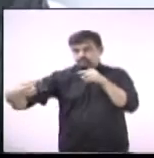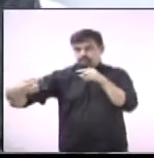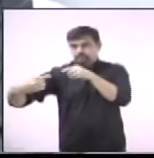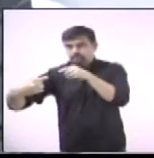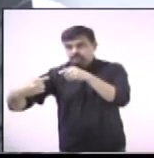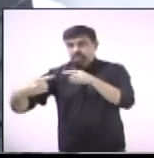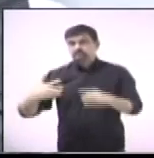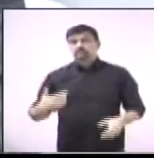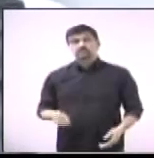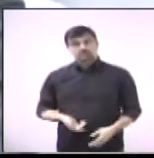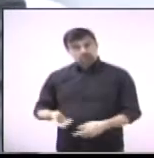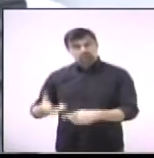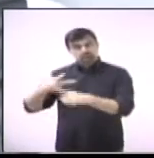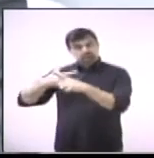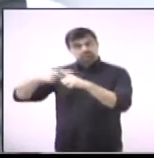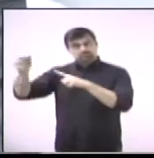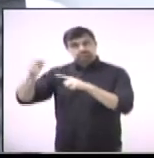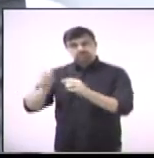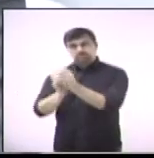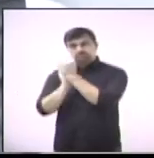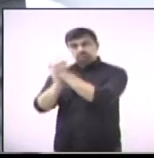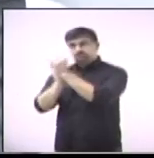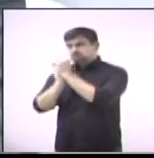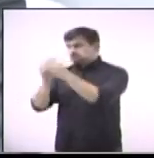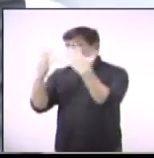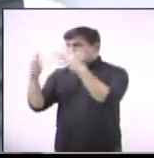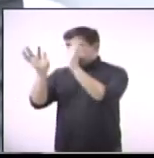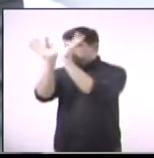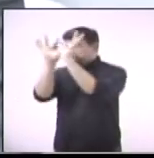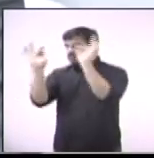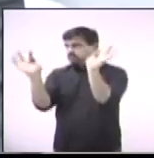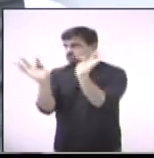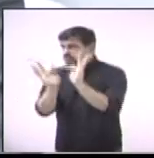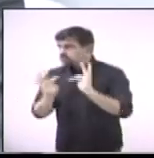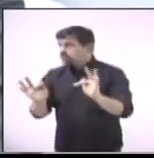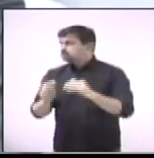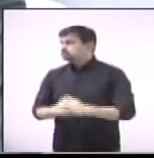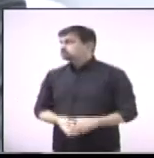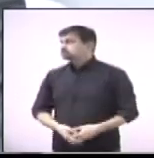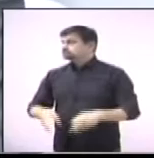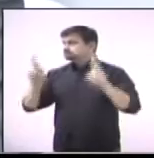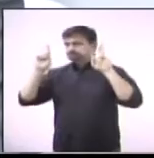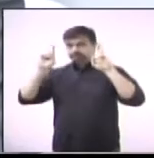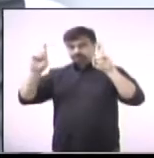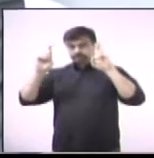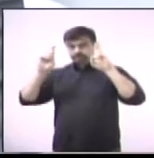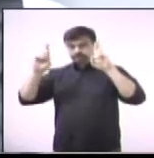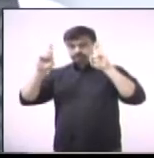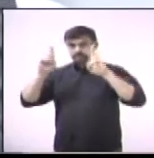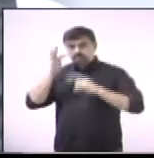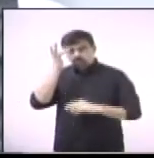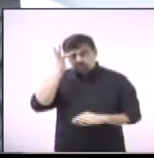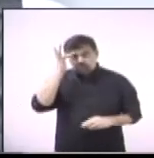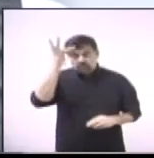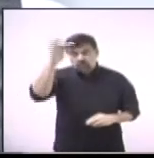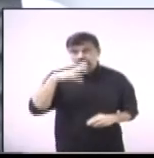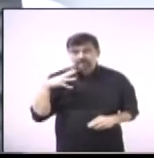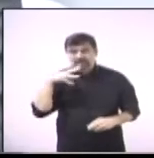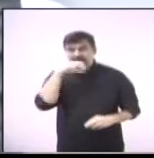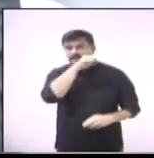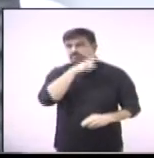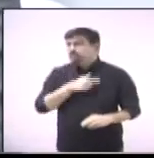Então, parabéns, me sinto muito feliz, e espero que, no futuro próximo,